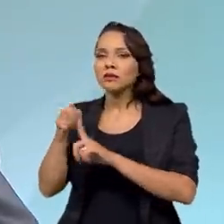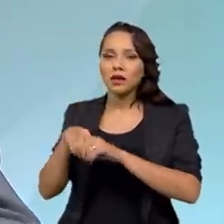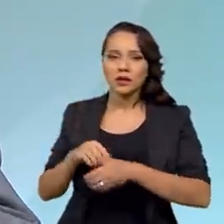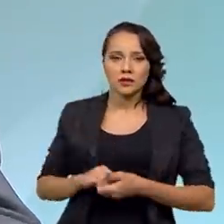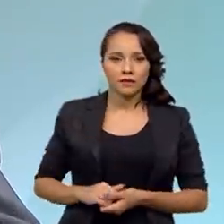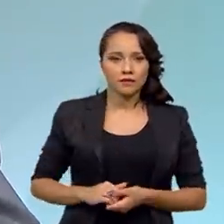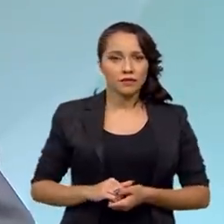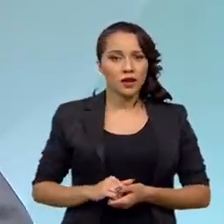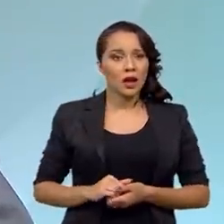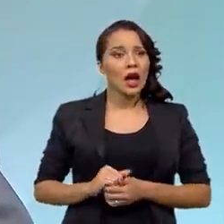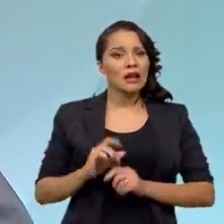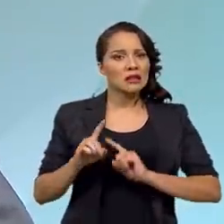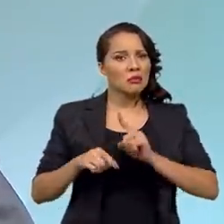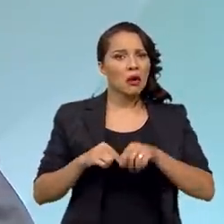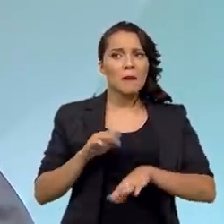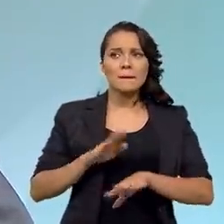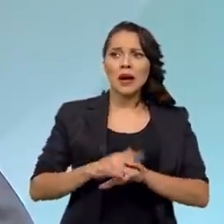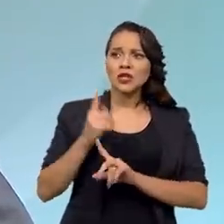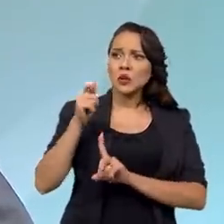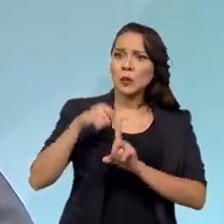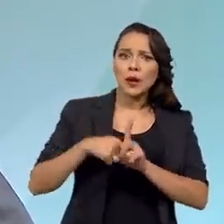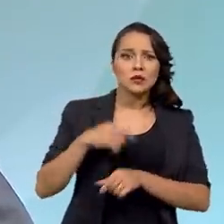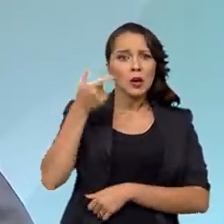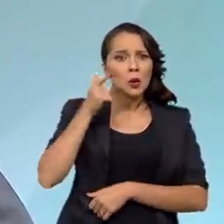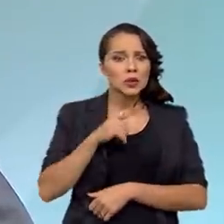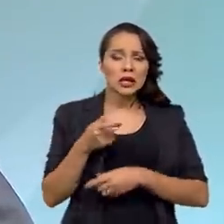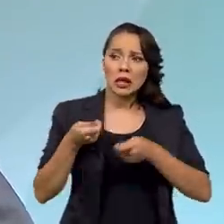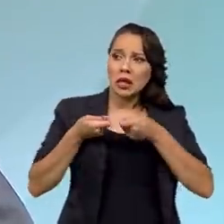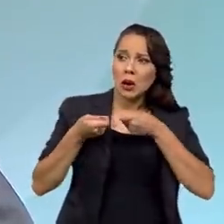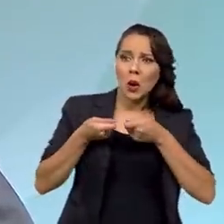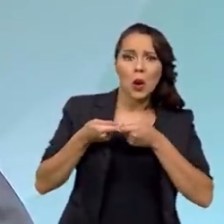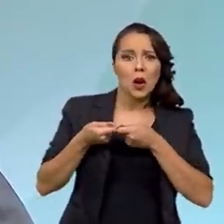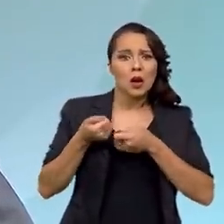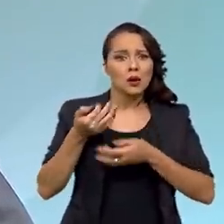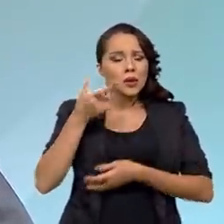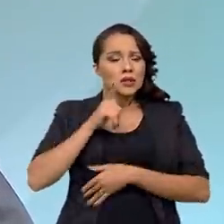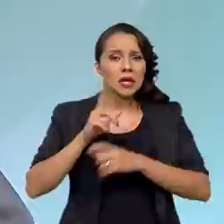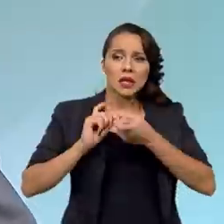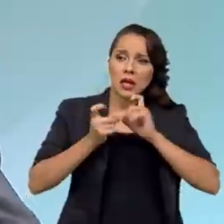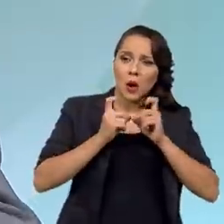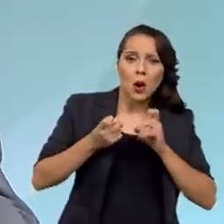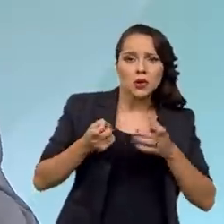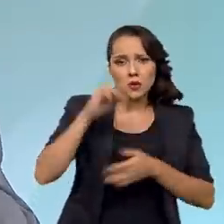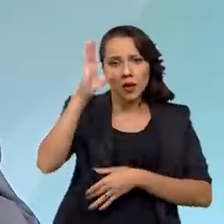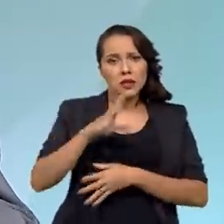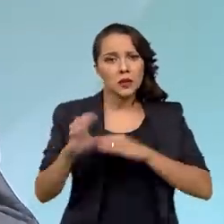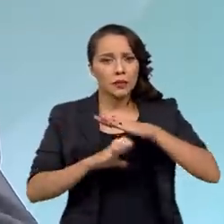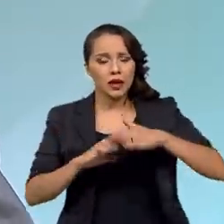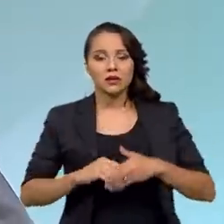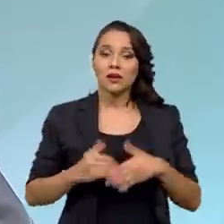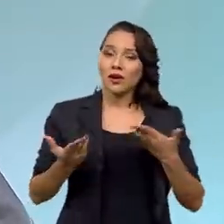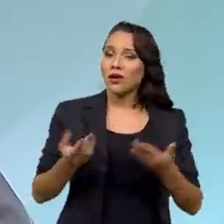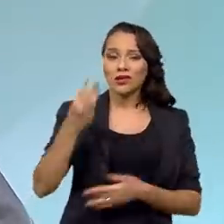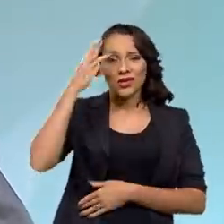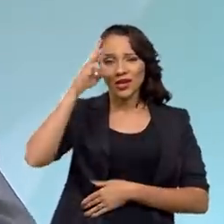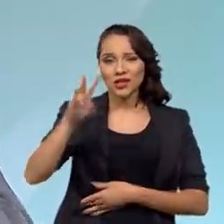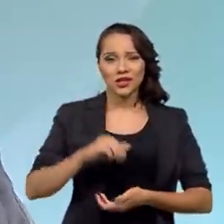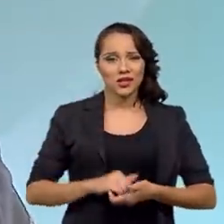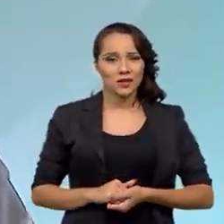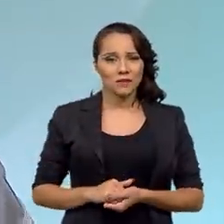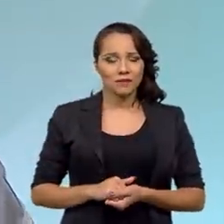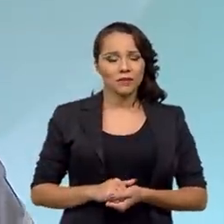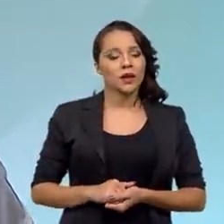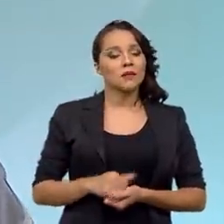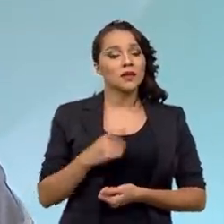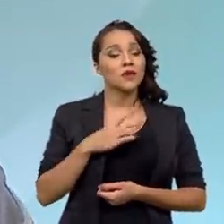Há poucos anos atrás era mais de um mês para abrir negócio no Brasil, hoje são três dias, mas é mais do que isso. Foram